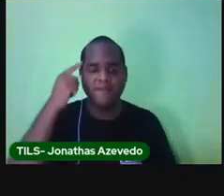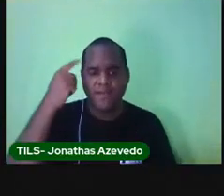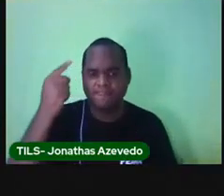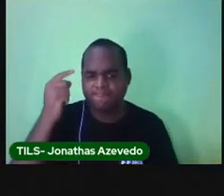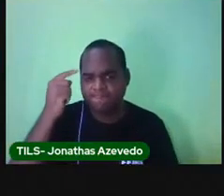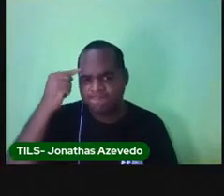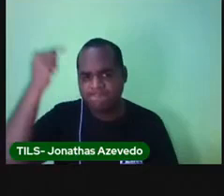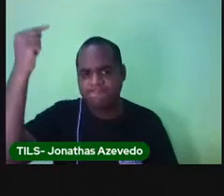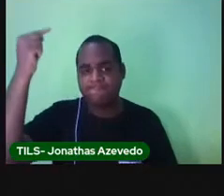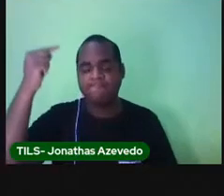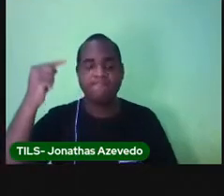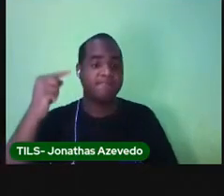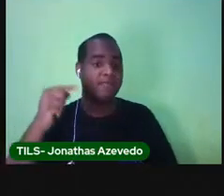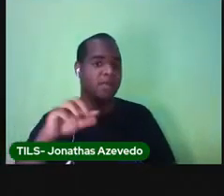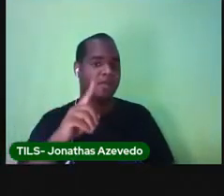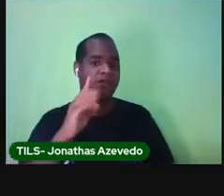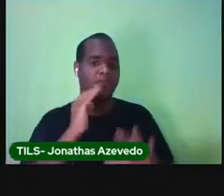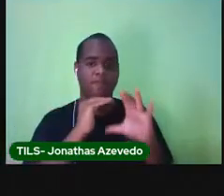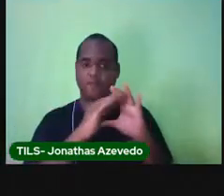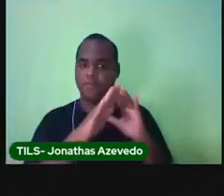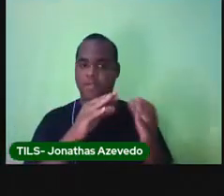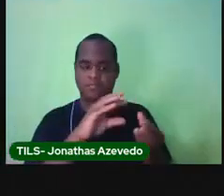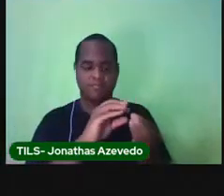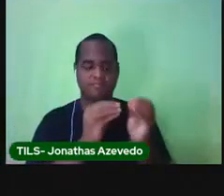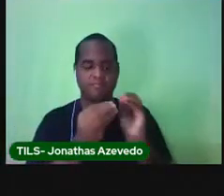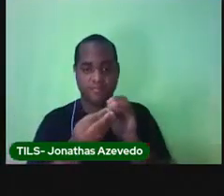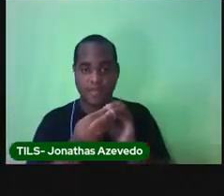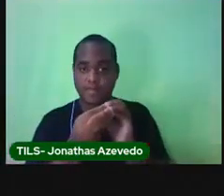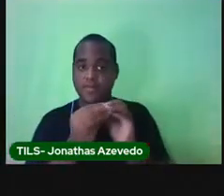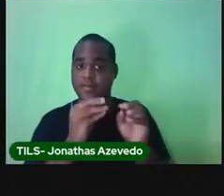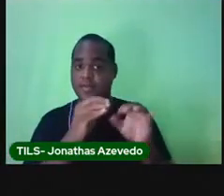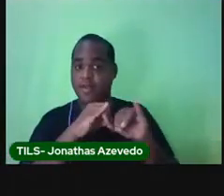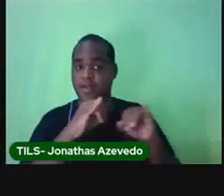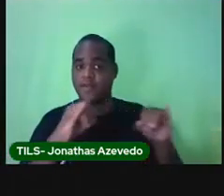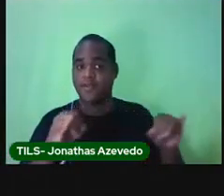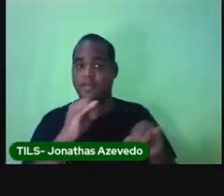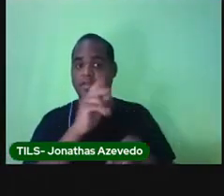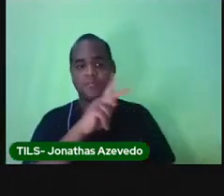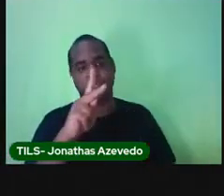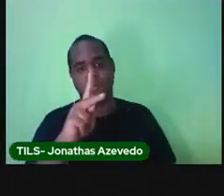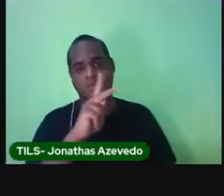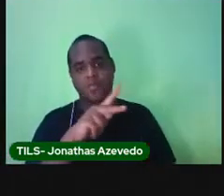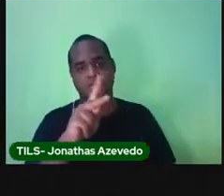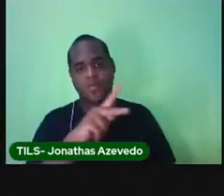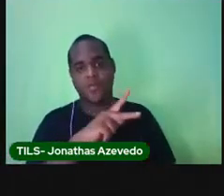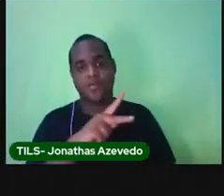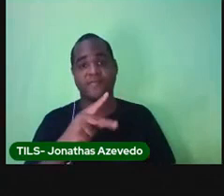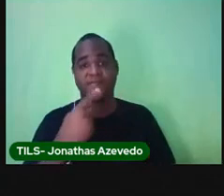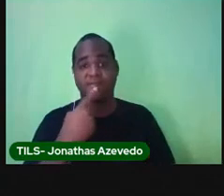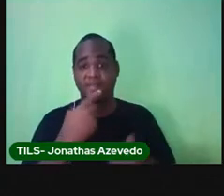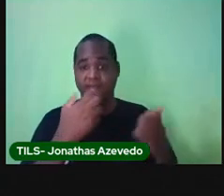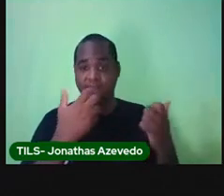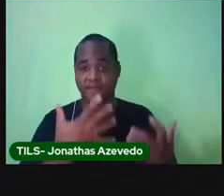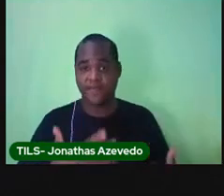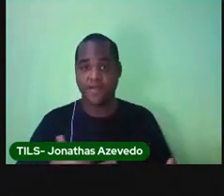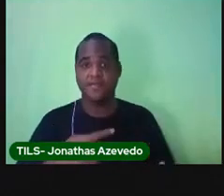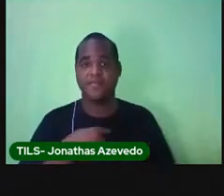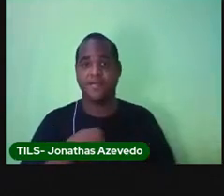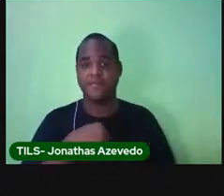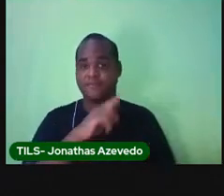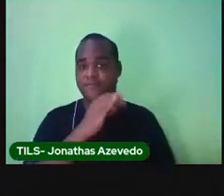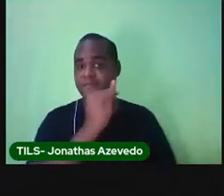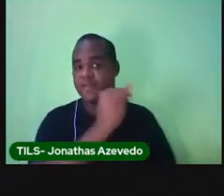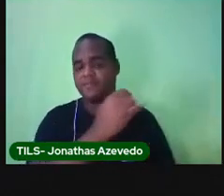teve uma ideia. Vou mandar um bilhetinho para avisar a minha pró que eu não vou poder ir para a